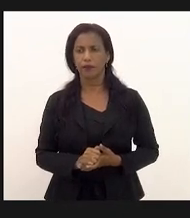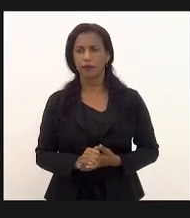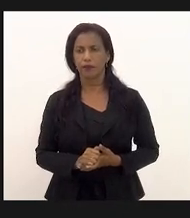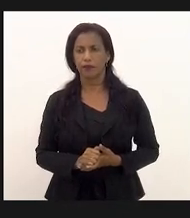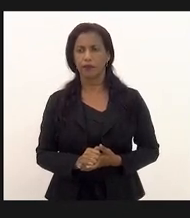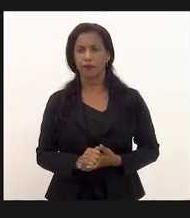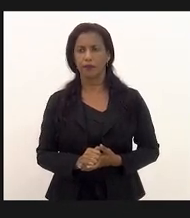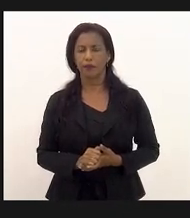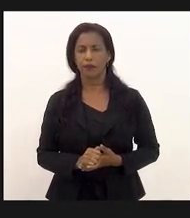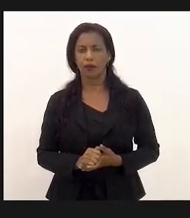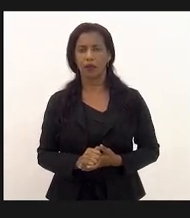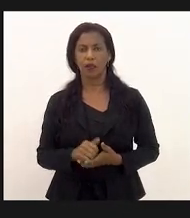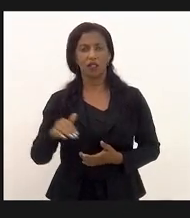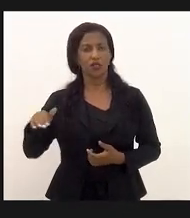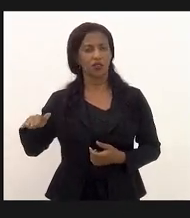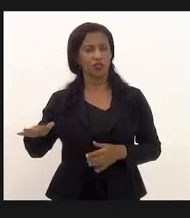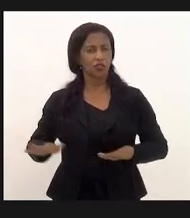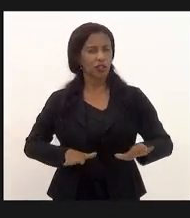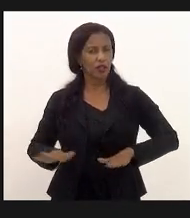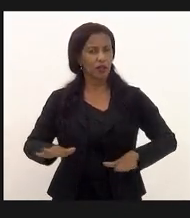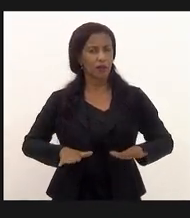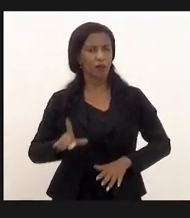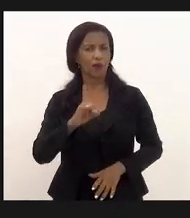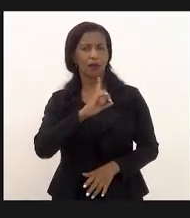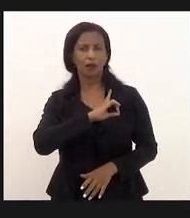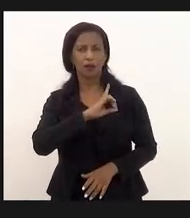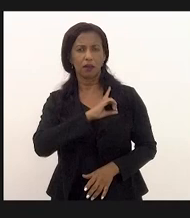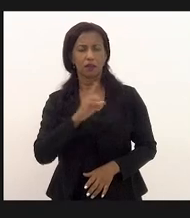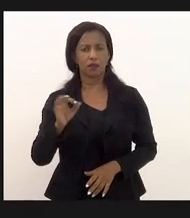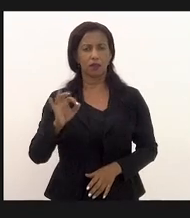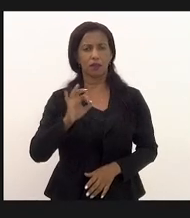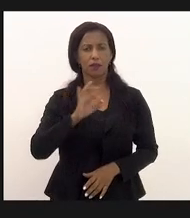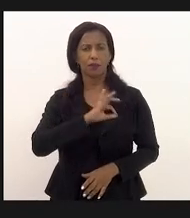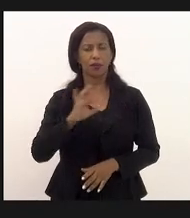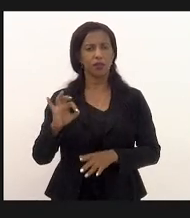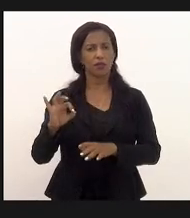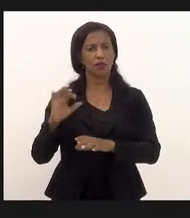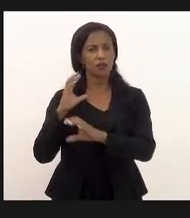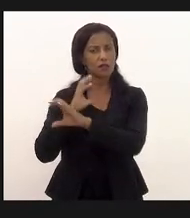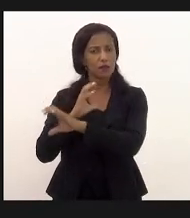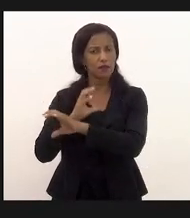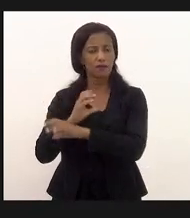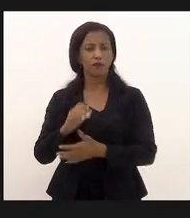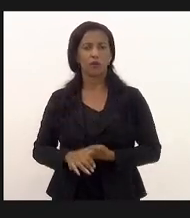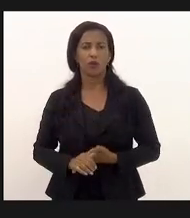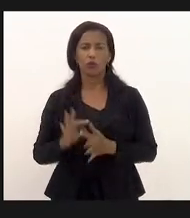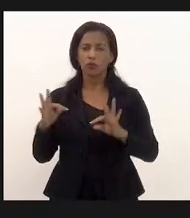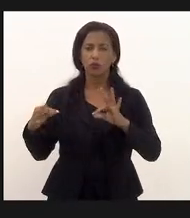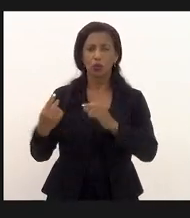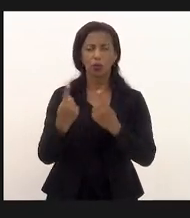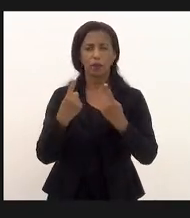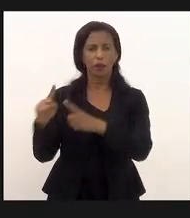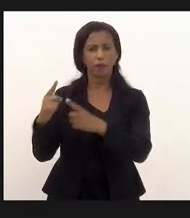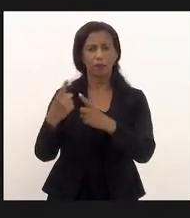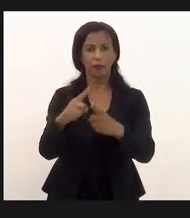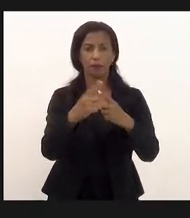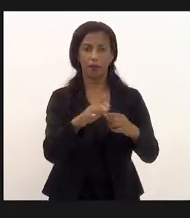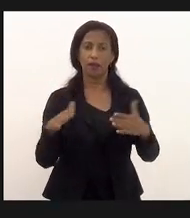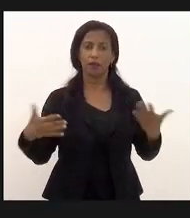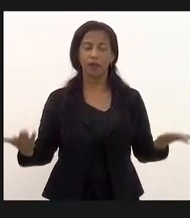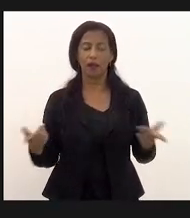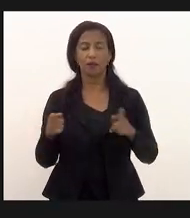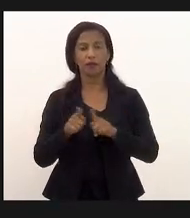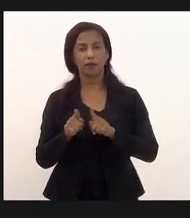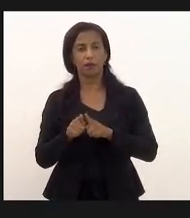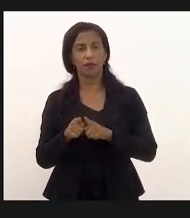de de Acarepaguá as delegacias a polícia civil através da Draco todas estão combatendo e óbvio estão tendo que